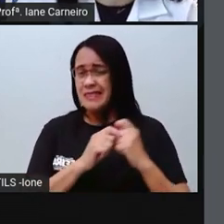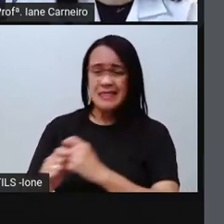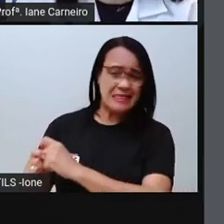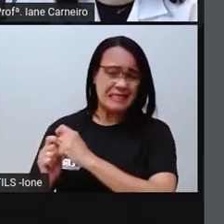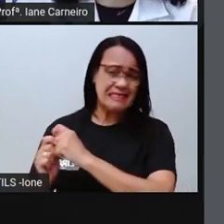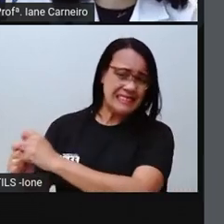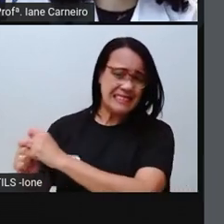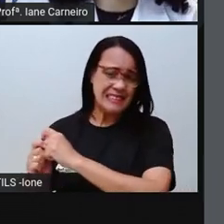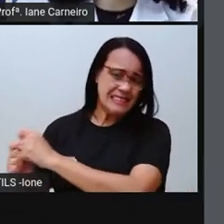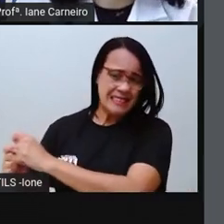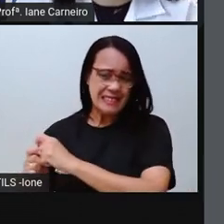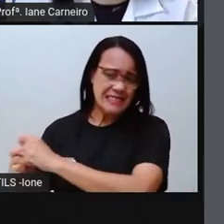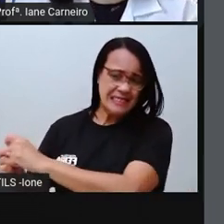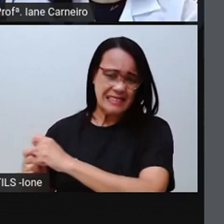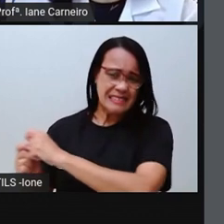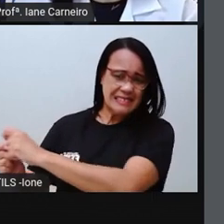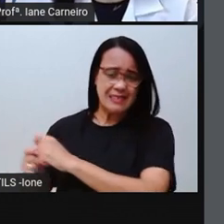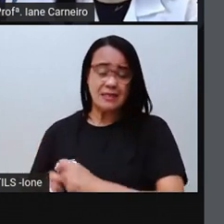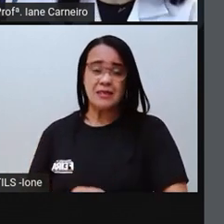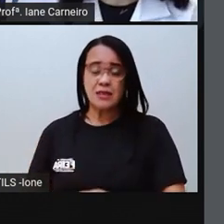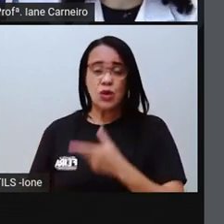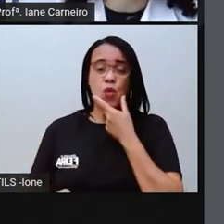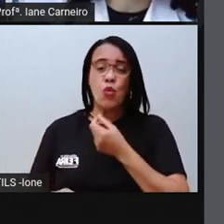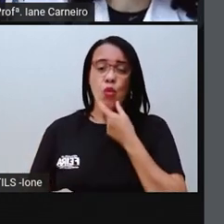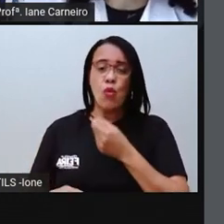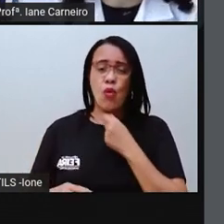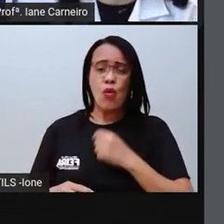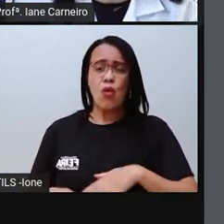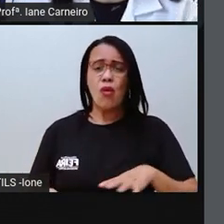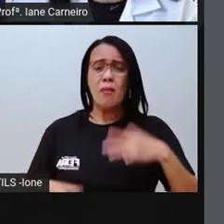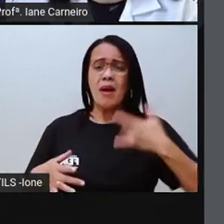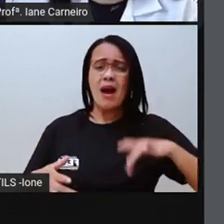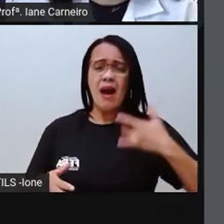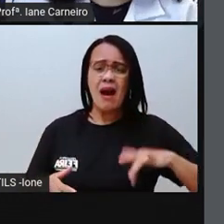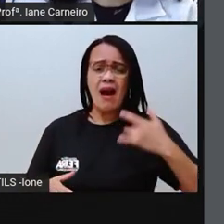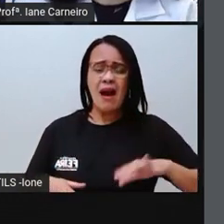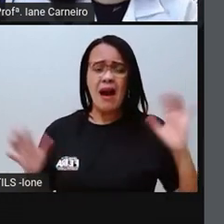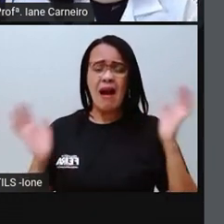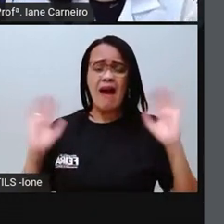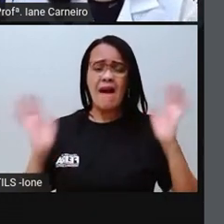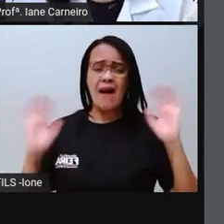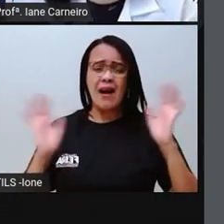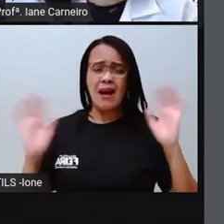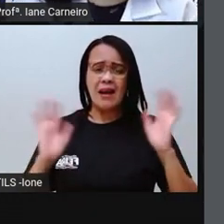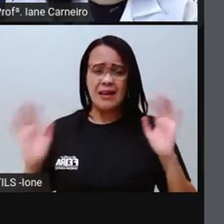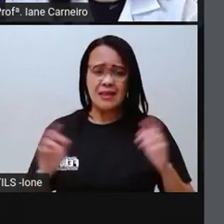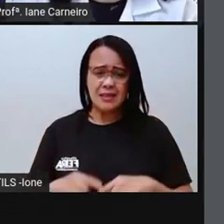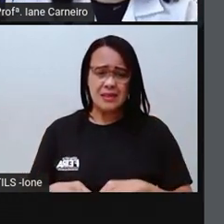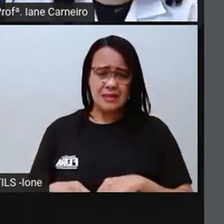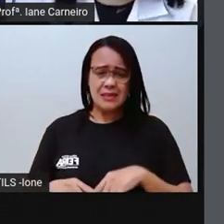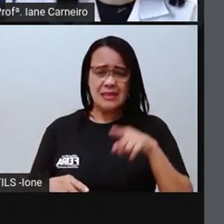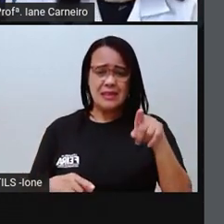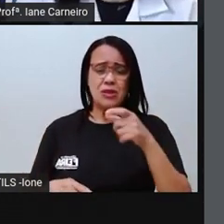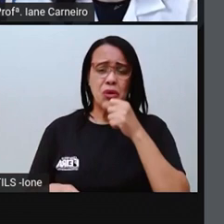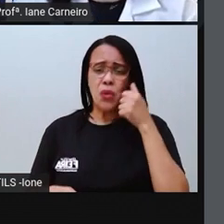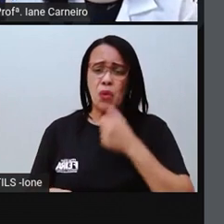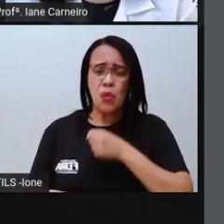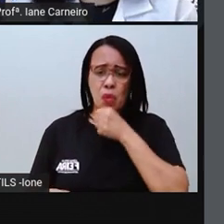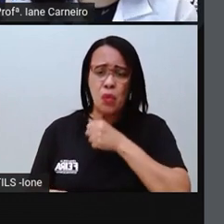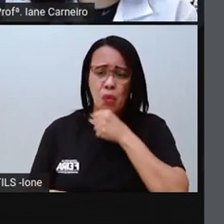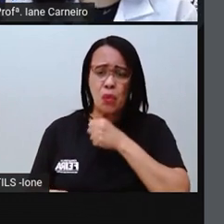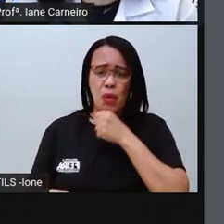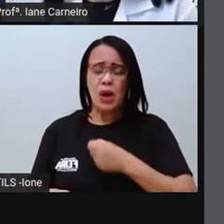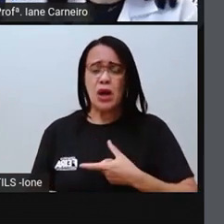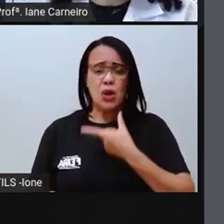velho. Socorro, gente, saiam da frente! Ai, que sou um velho, velho! E meu